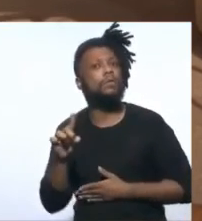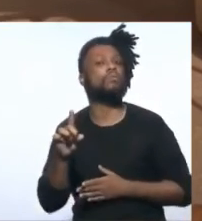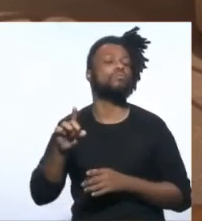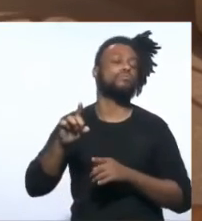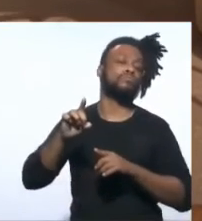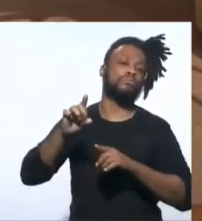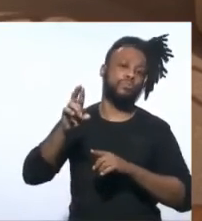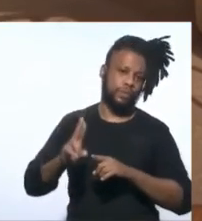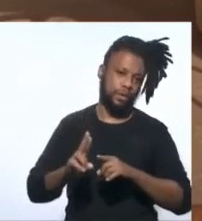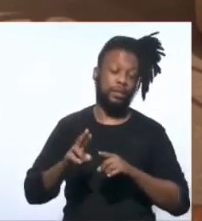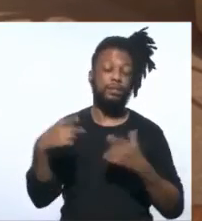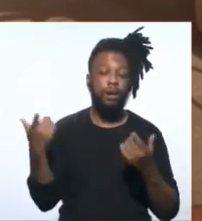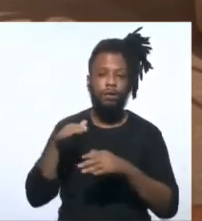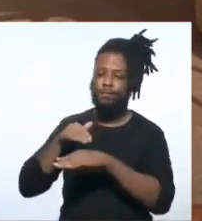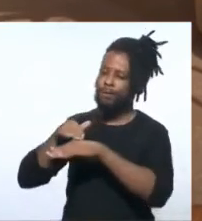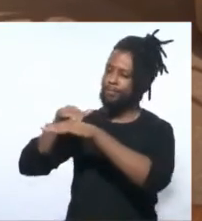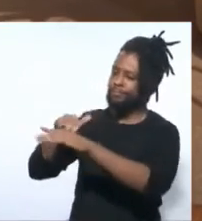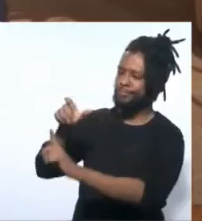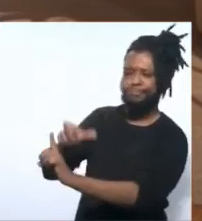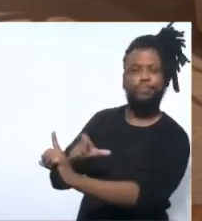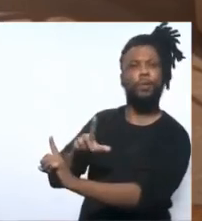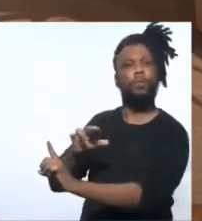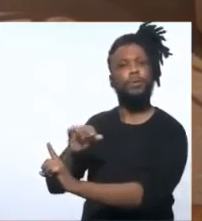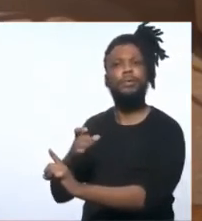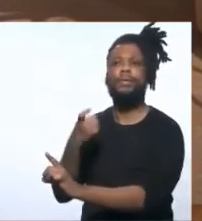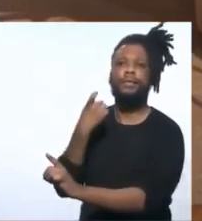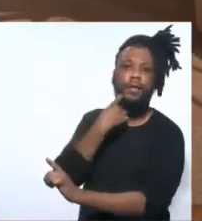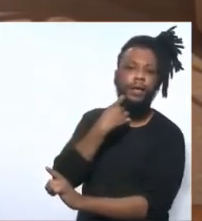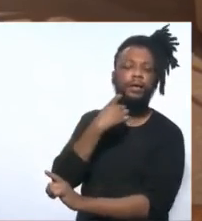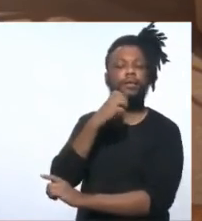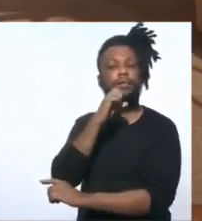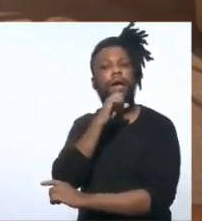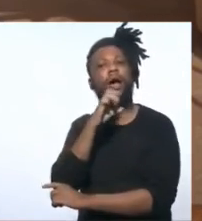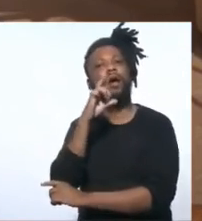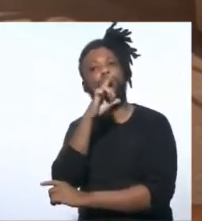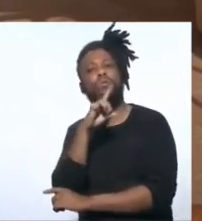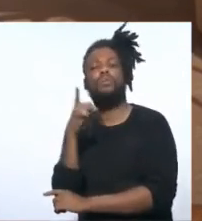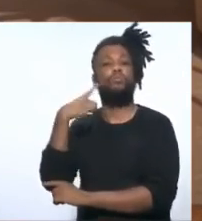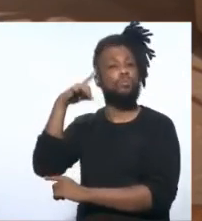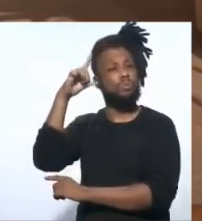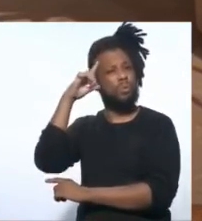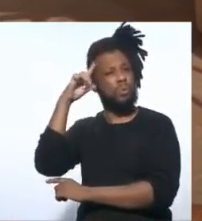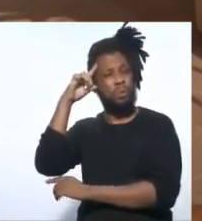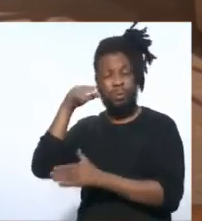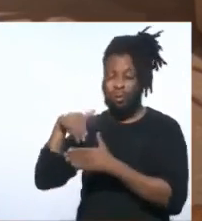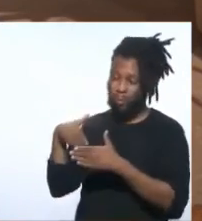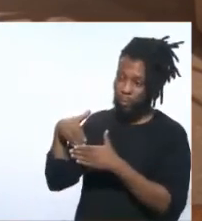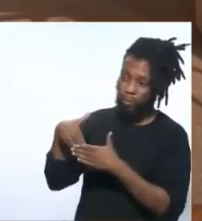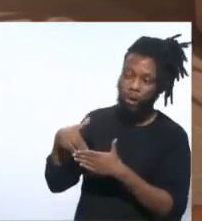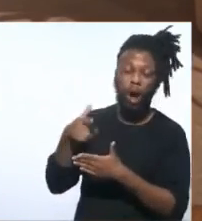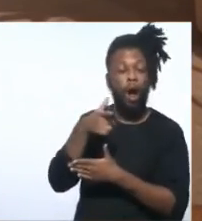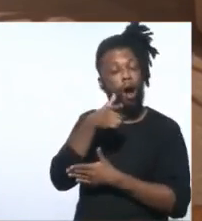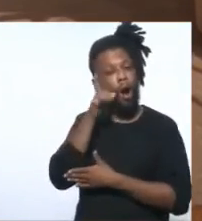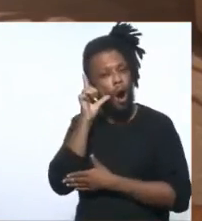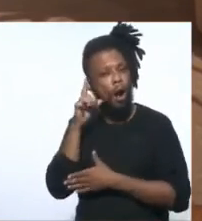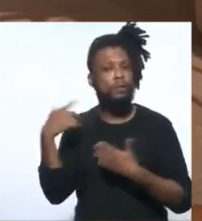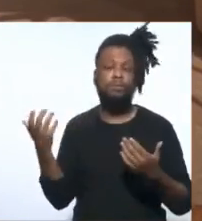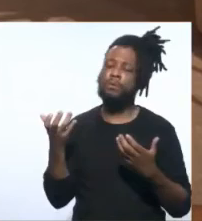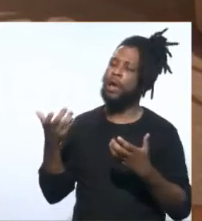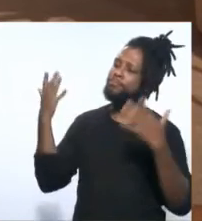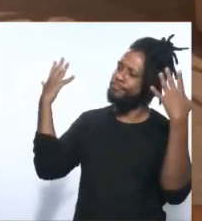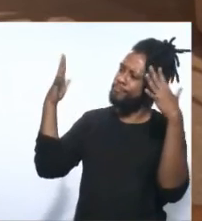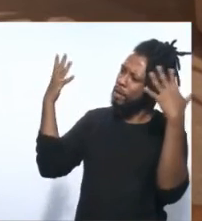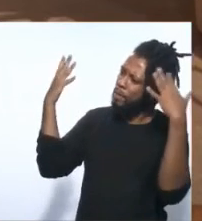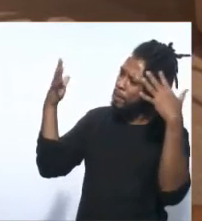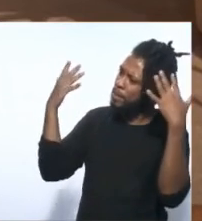eu venho conversando com o Luiz, na sexta, sábado, domingo, falamos todos os dias, ontem. Então, quero aqui parabenizar